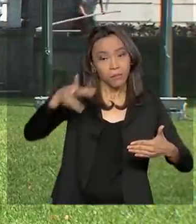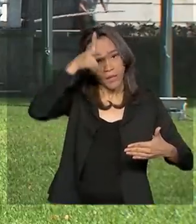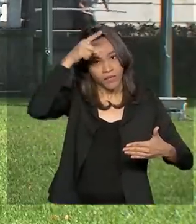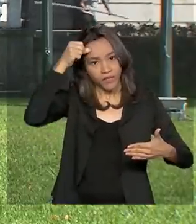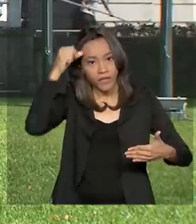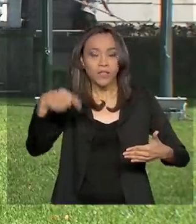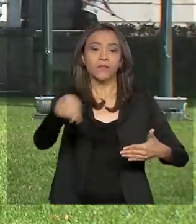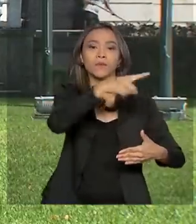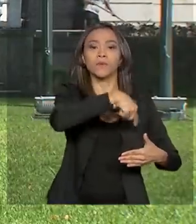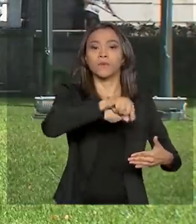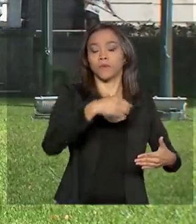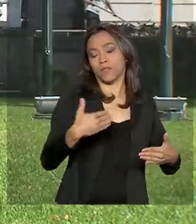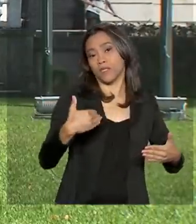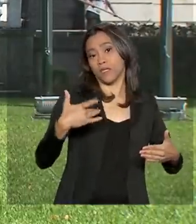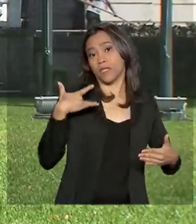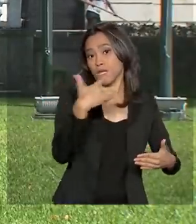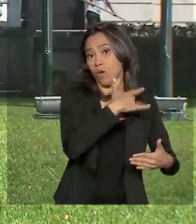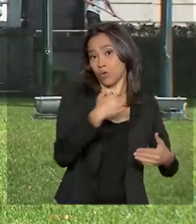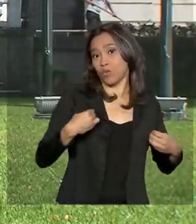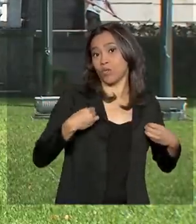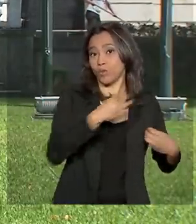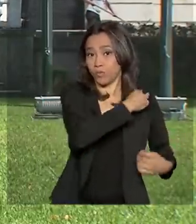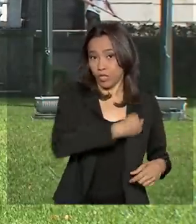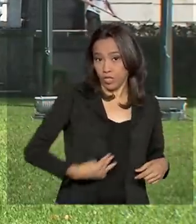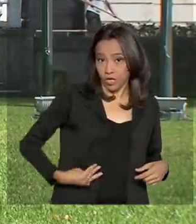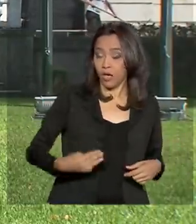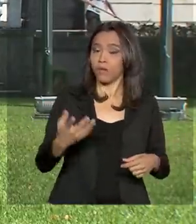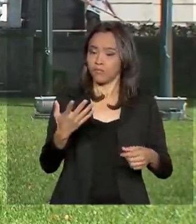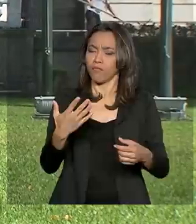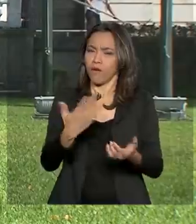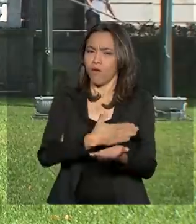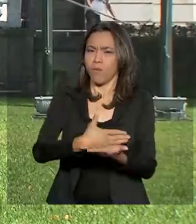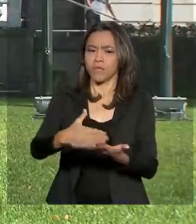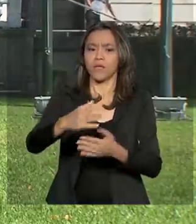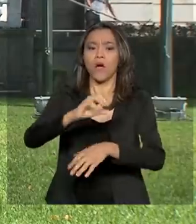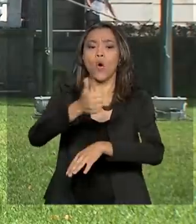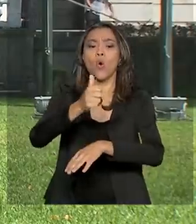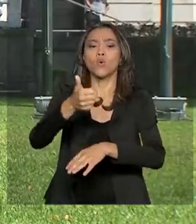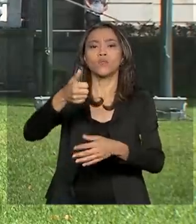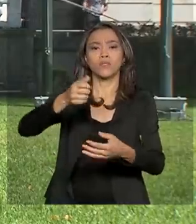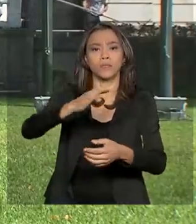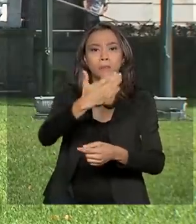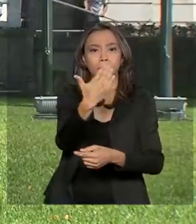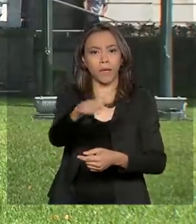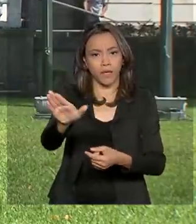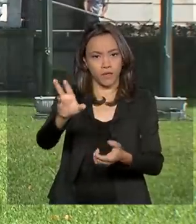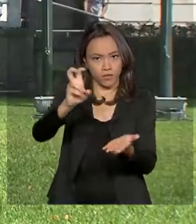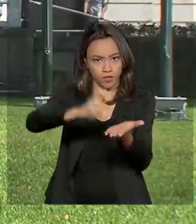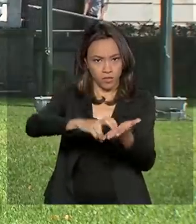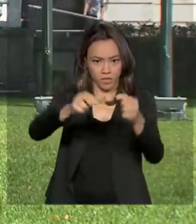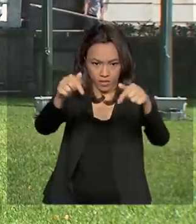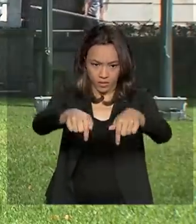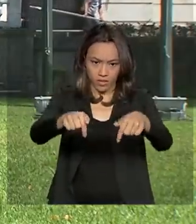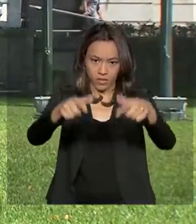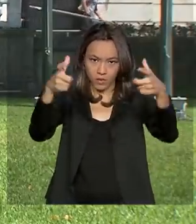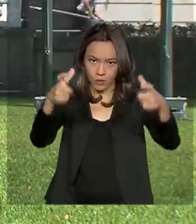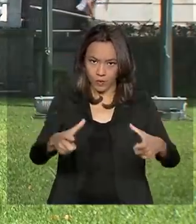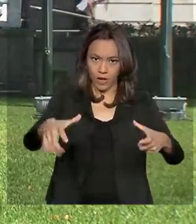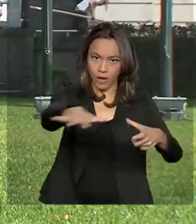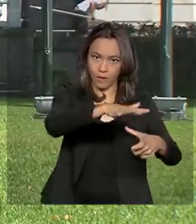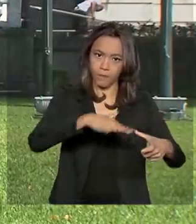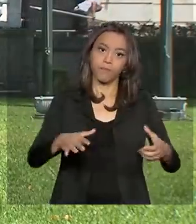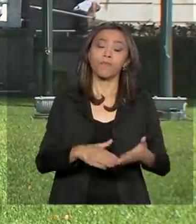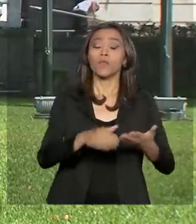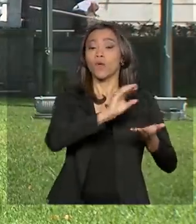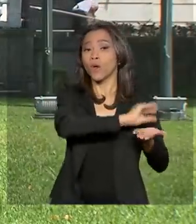Marcelo Crivella está prevista para as 11h30, desta manhã, aqui no Palácio da Cidade. A ajuda financeira emergencial do governo